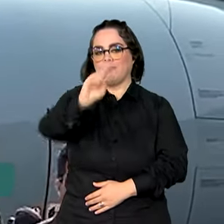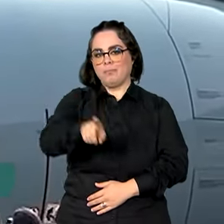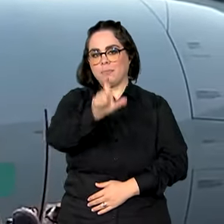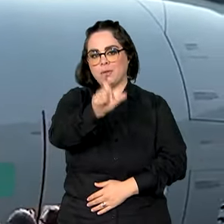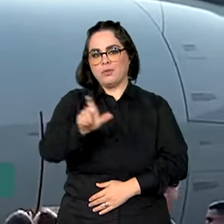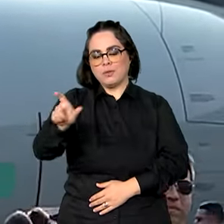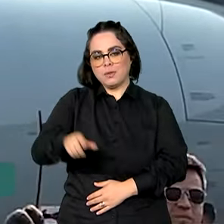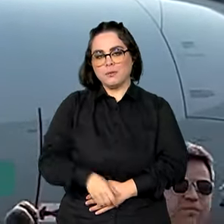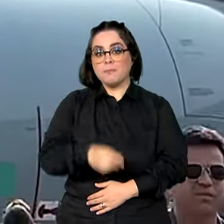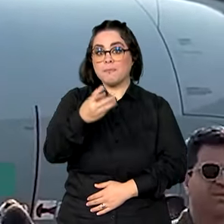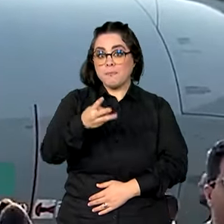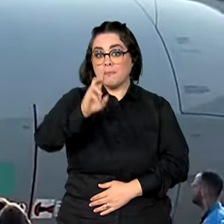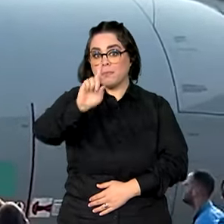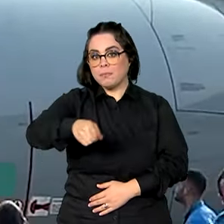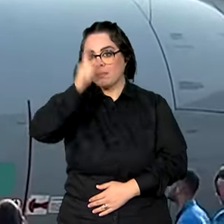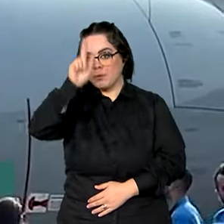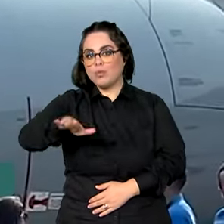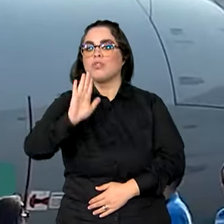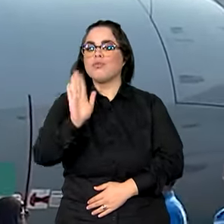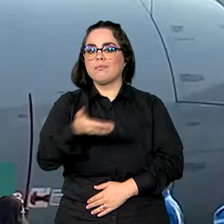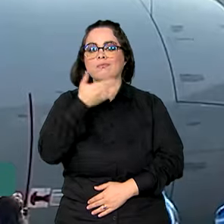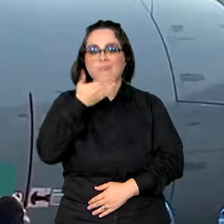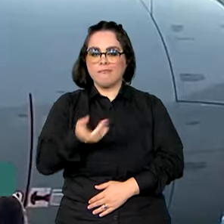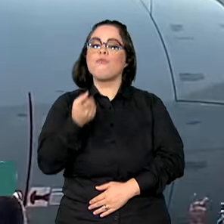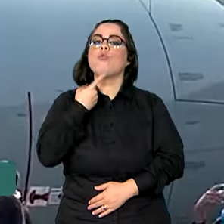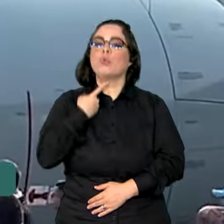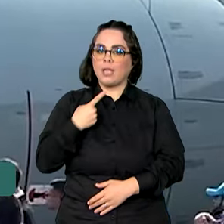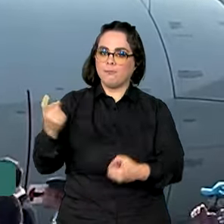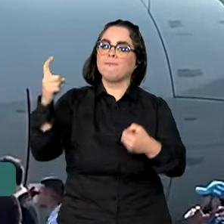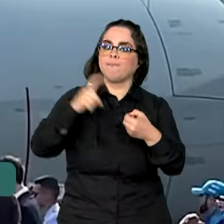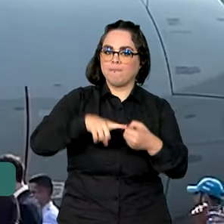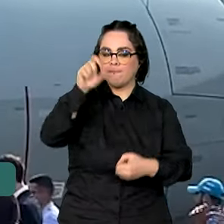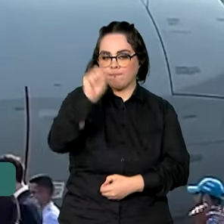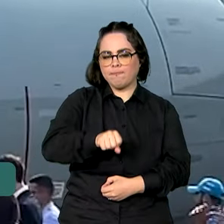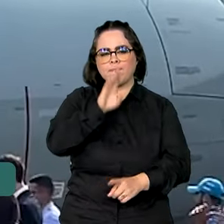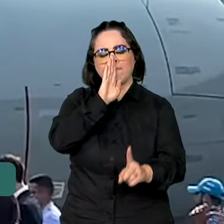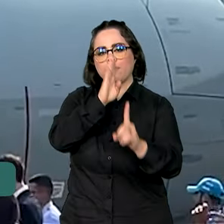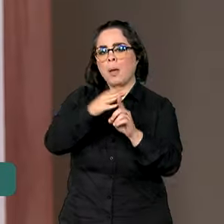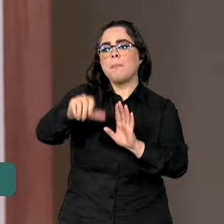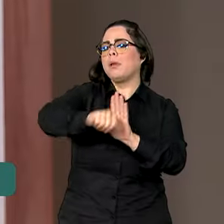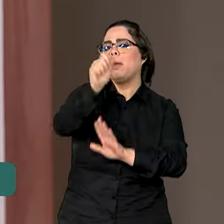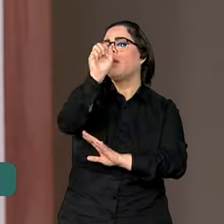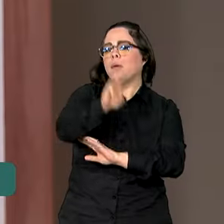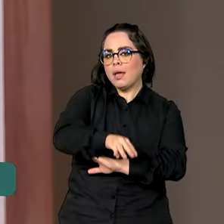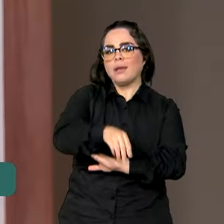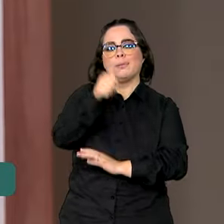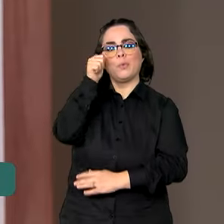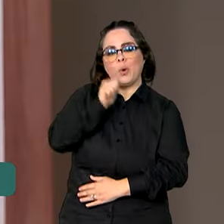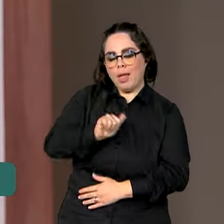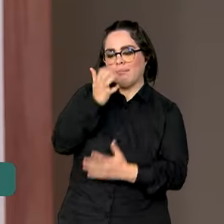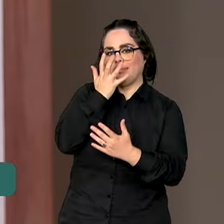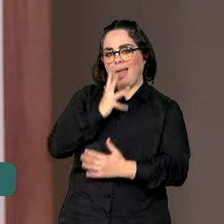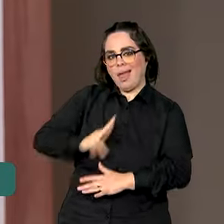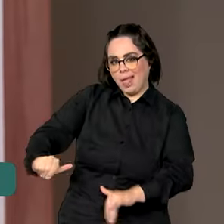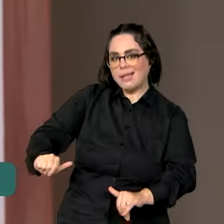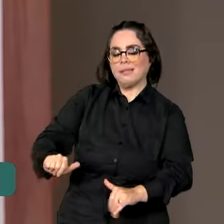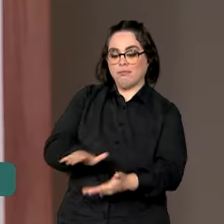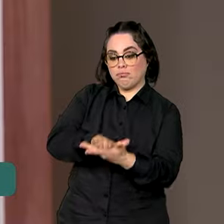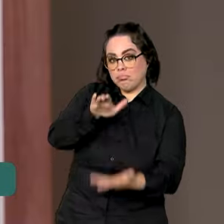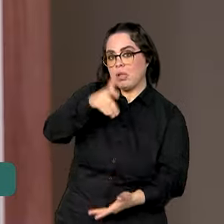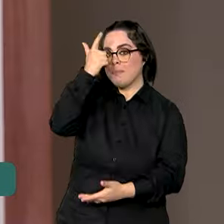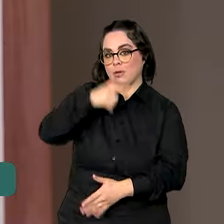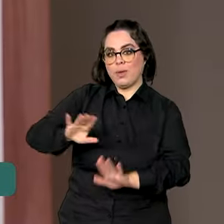3 mil manifestaram interesse em retornar. A prioridade no resgate são mulheres, crianças, idosos e brasileiros não